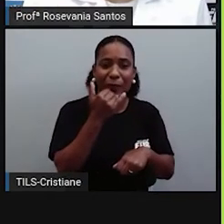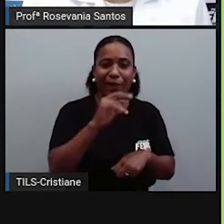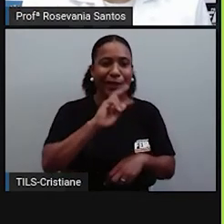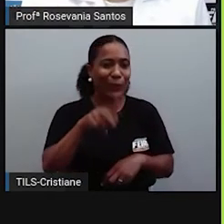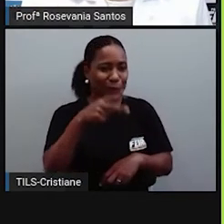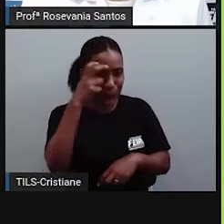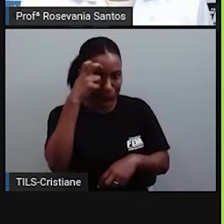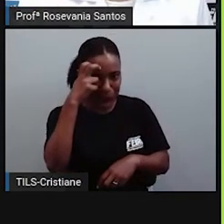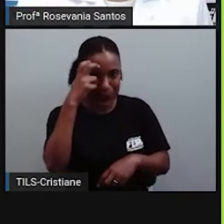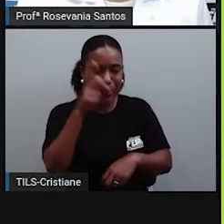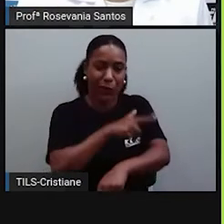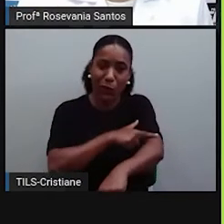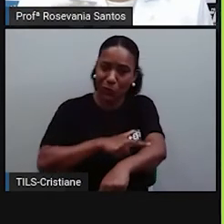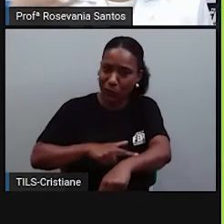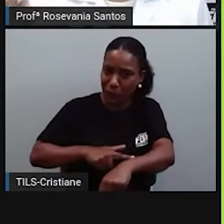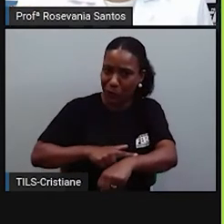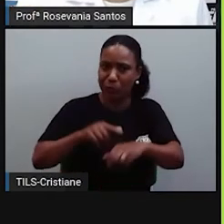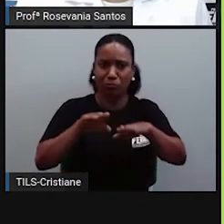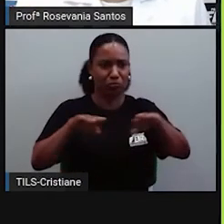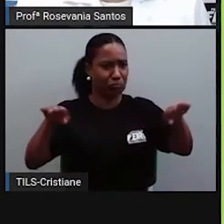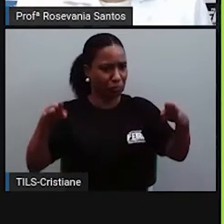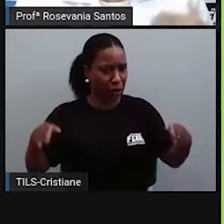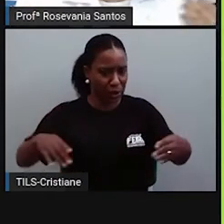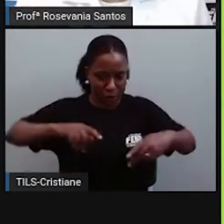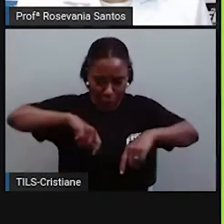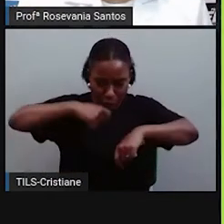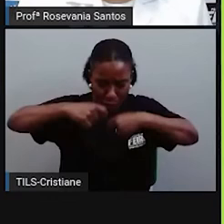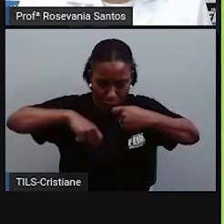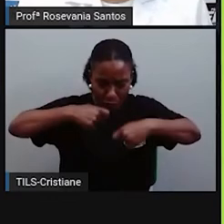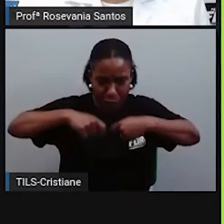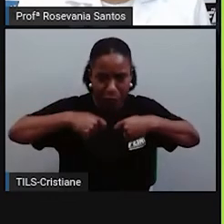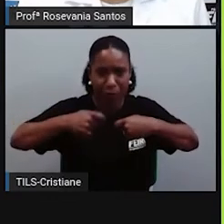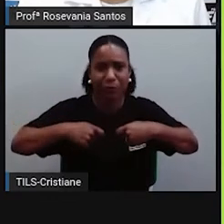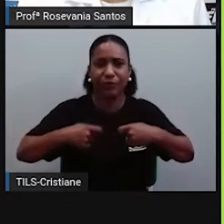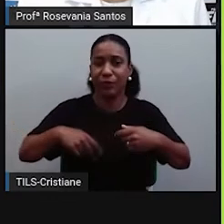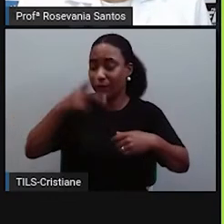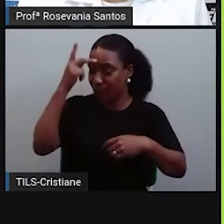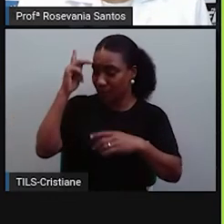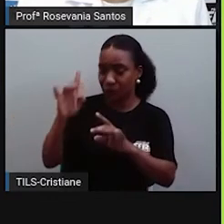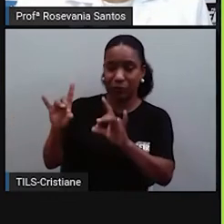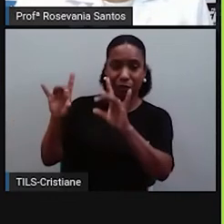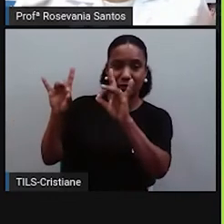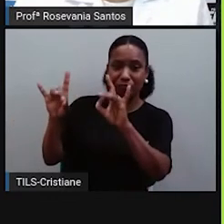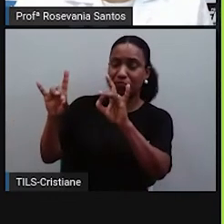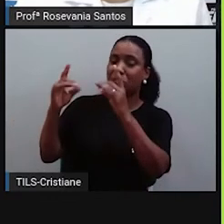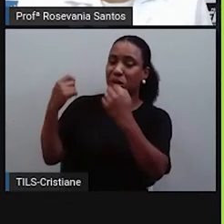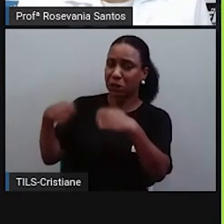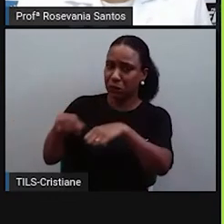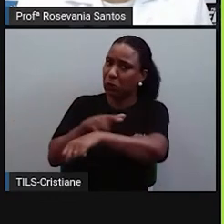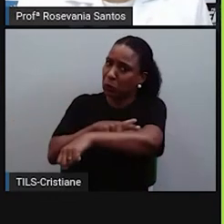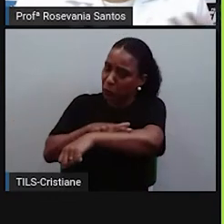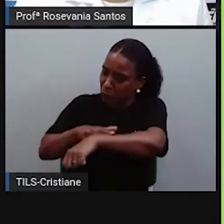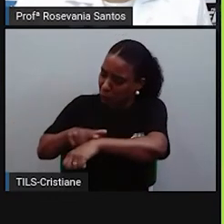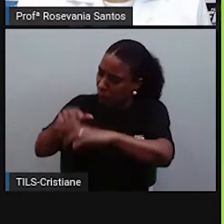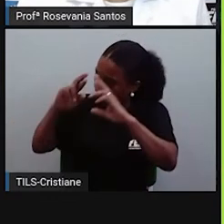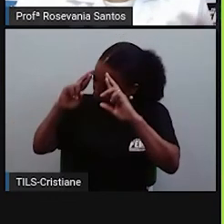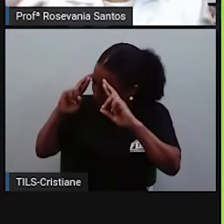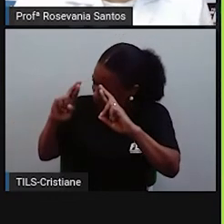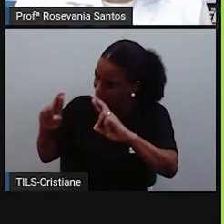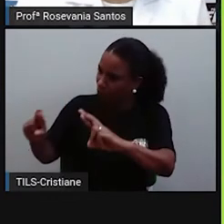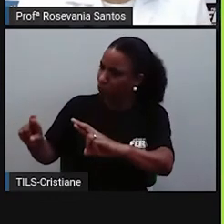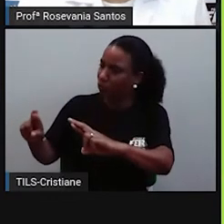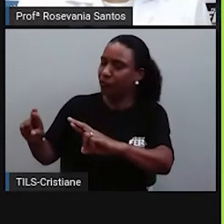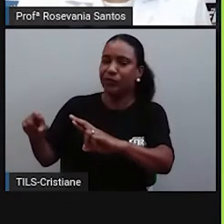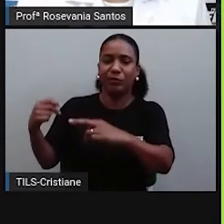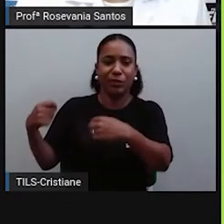comportar. É a mesa perante uma senhora. Perante, sei lá, um rei. Perante uma autoridade. E cair